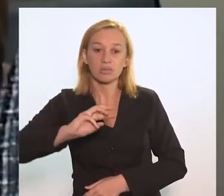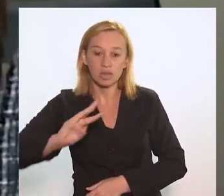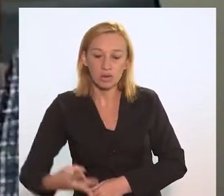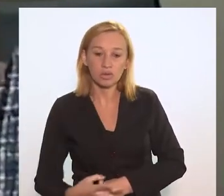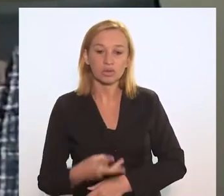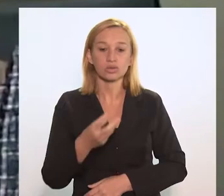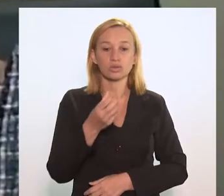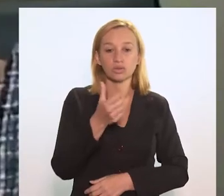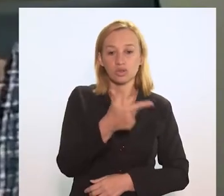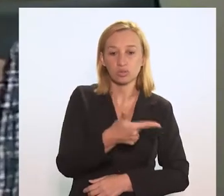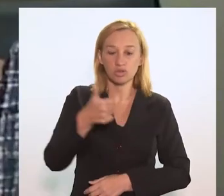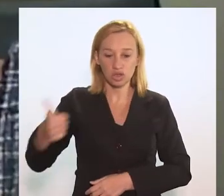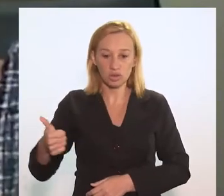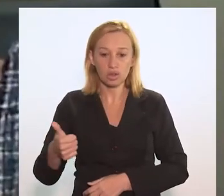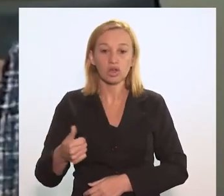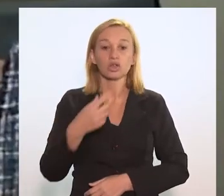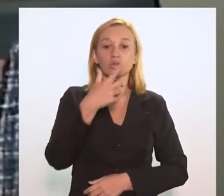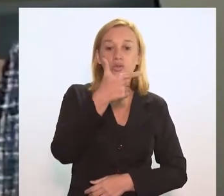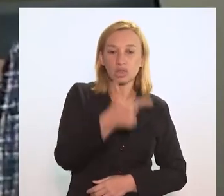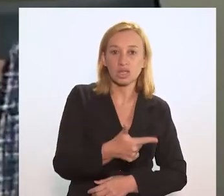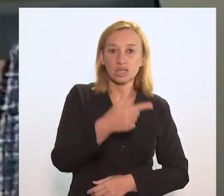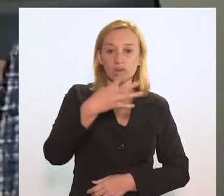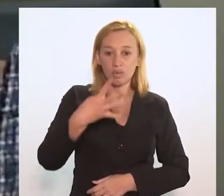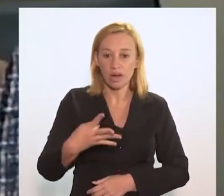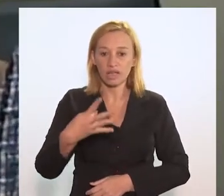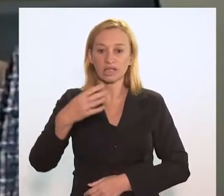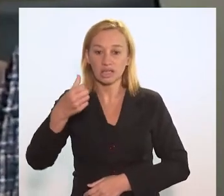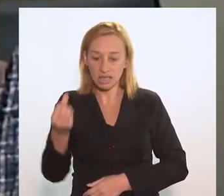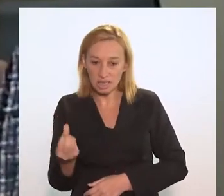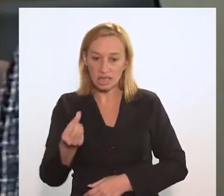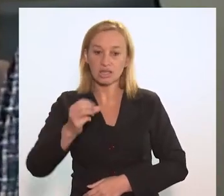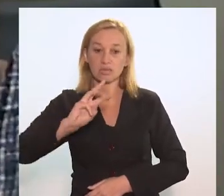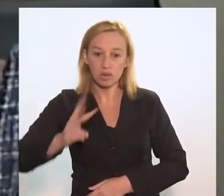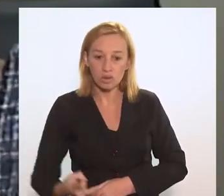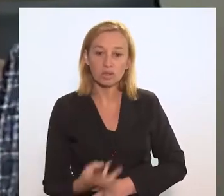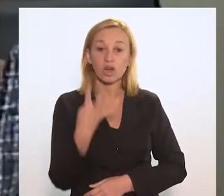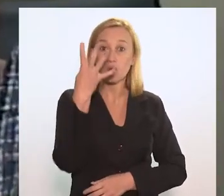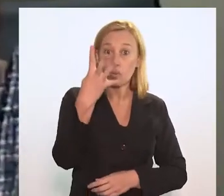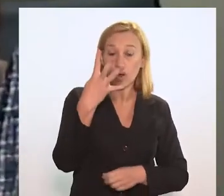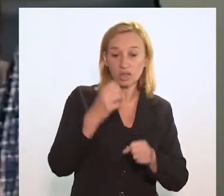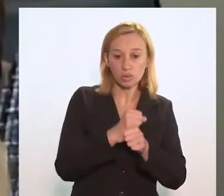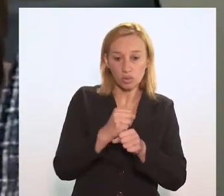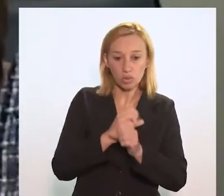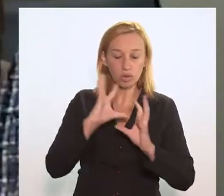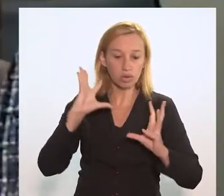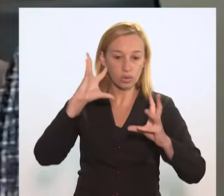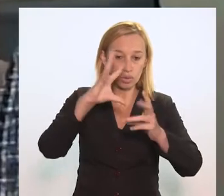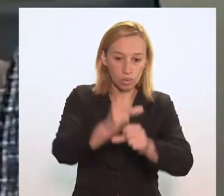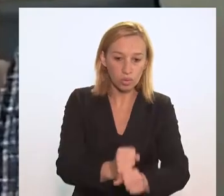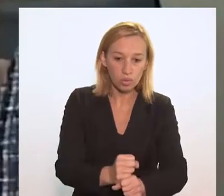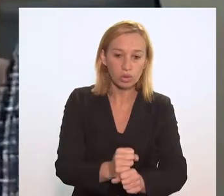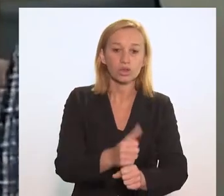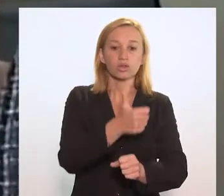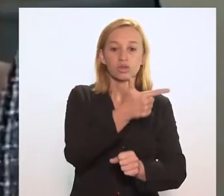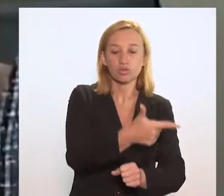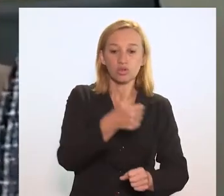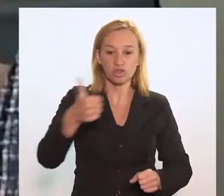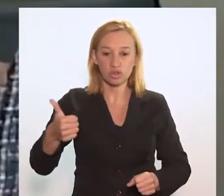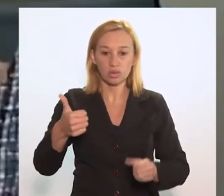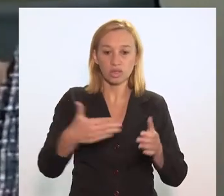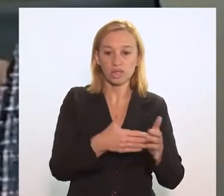e 246 milhões ao longo de quatro anos, de 2021 a 2025,